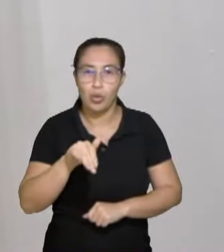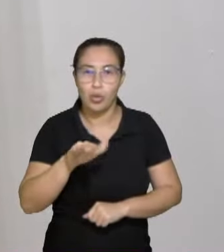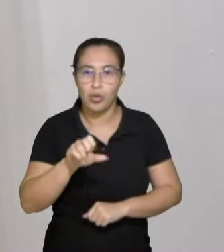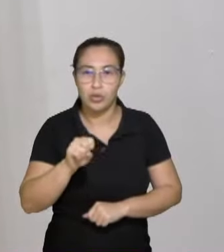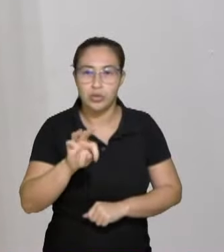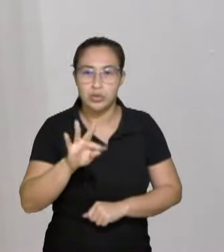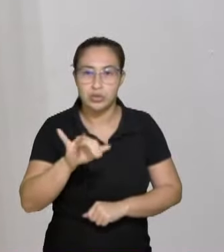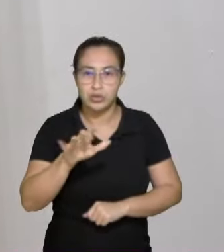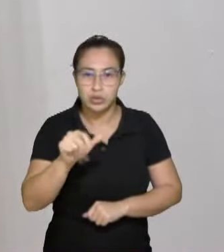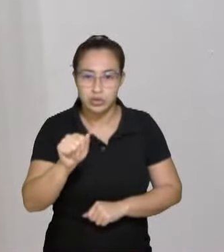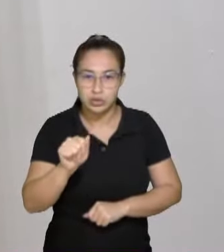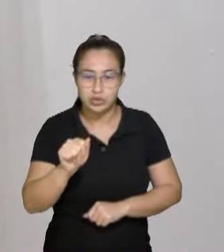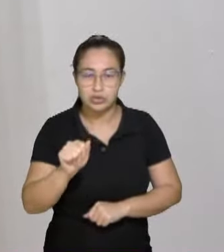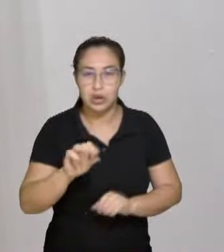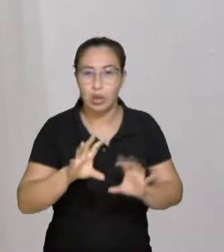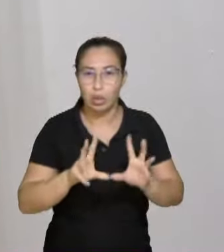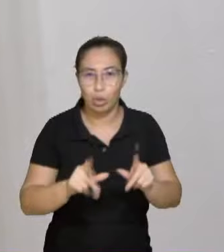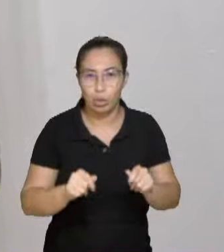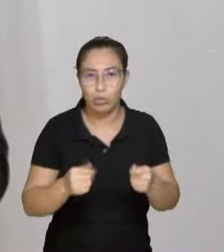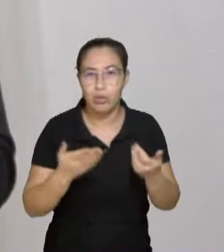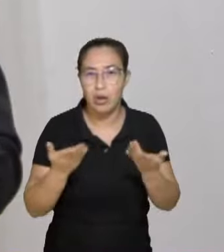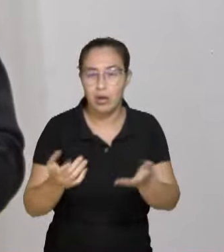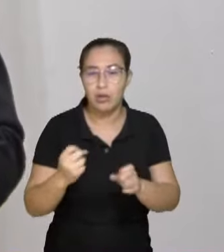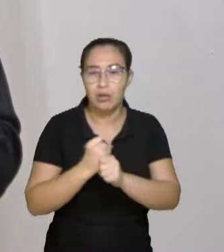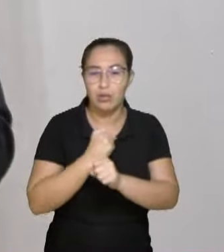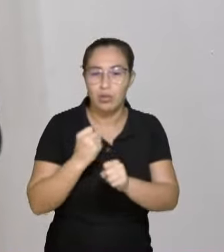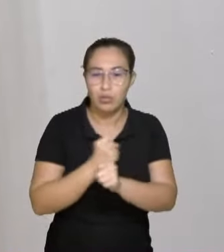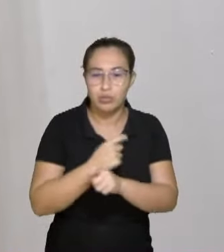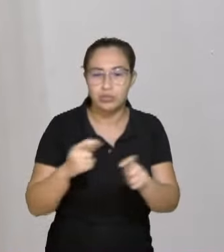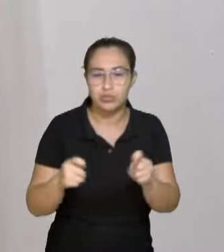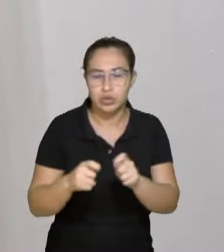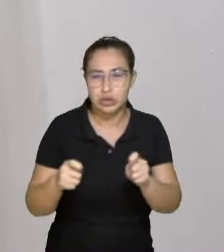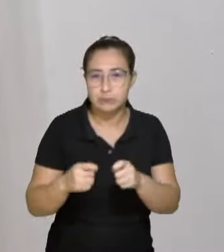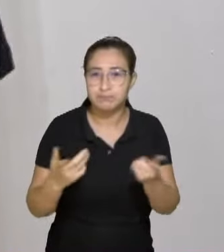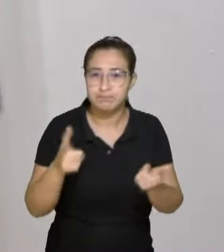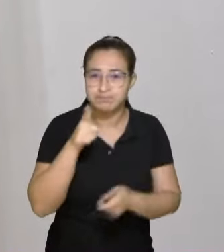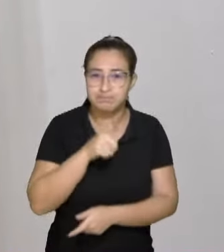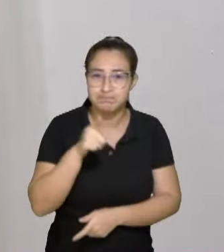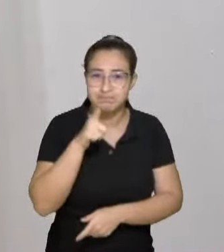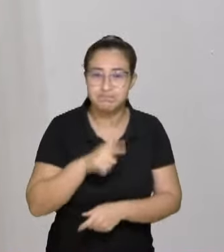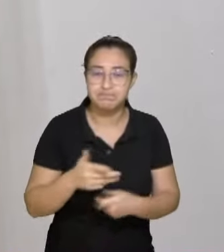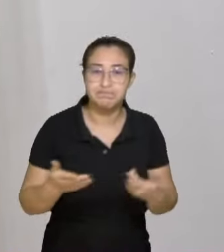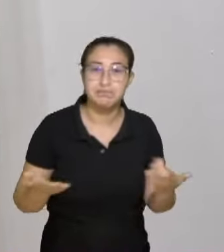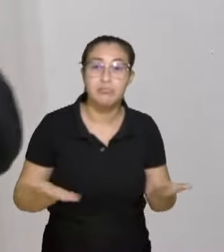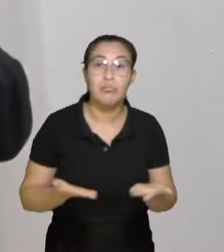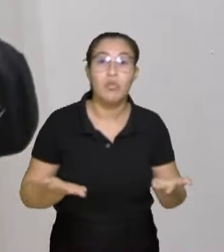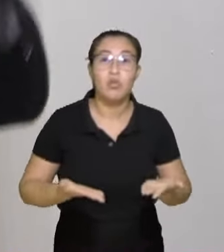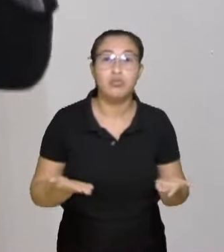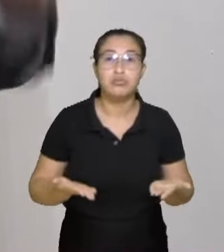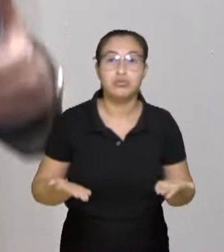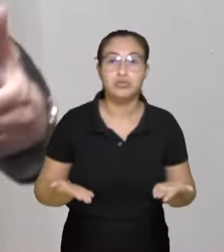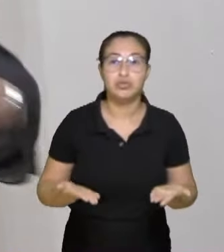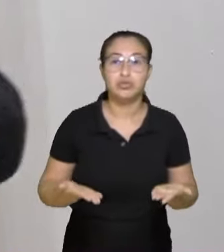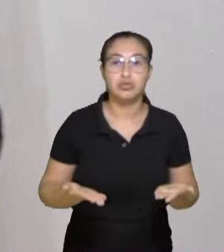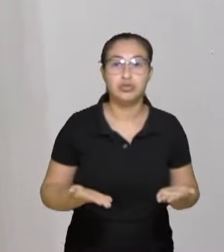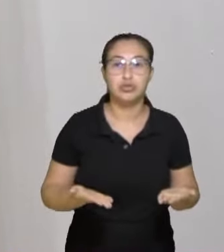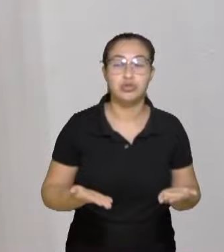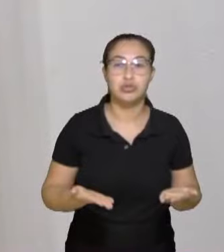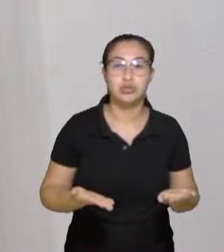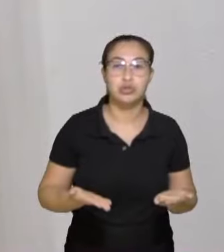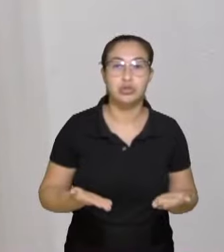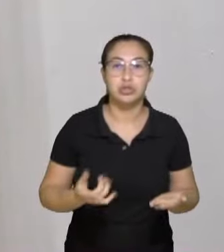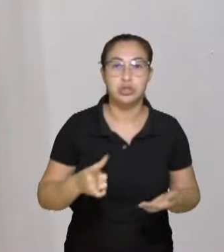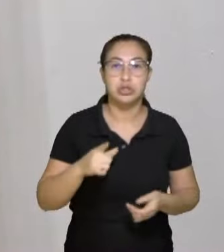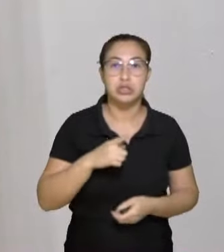deputado Ismael, para que essa construção possa ser feita. Hoje, onde vai acolher a